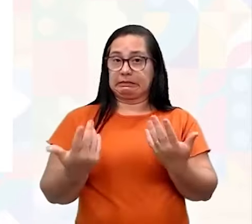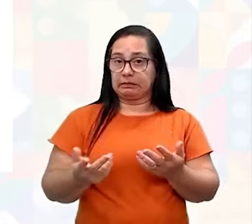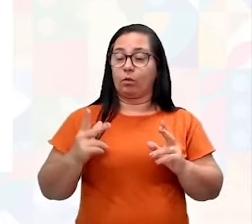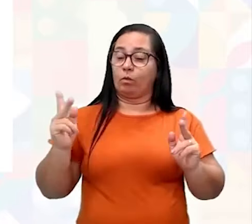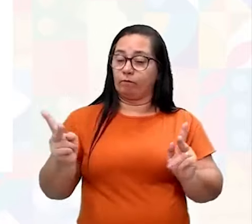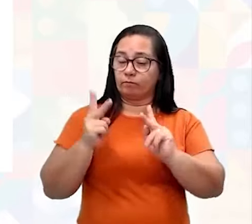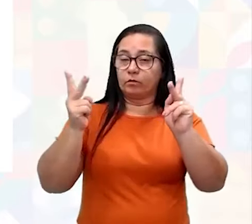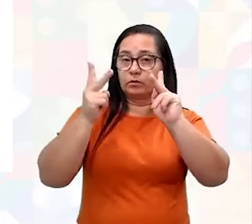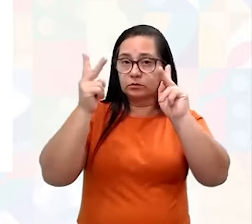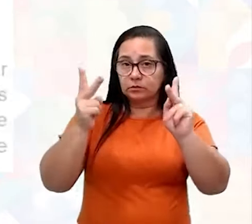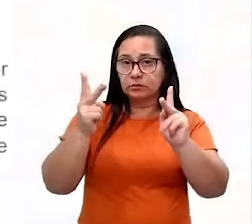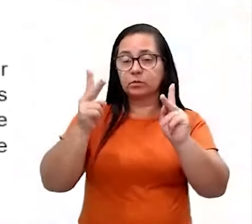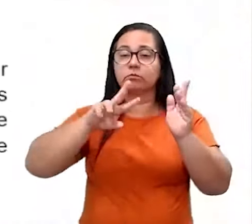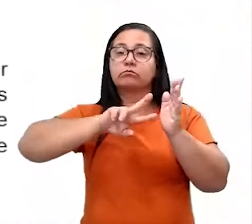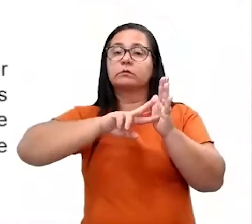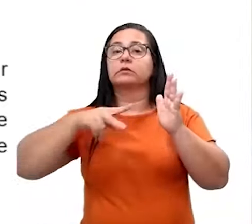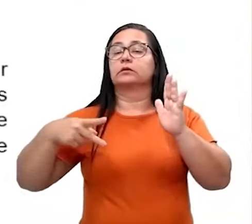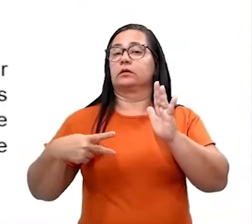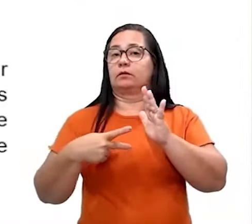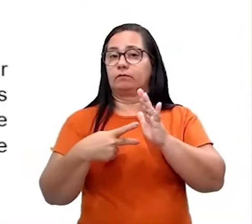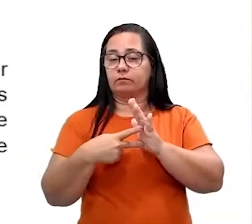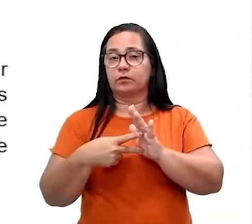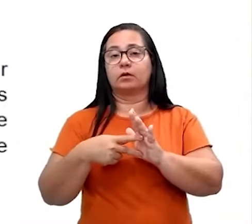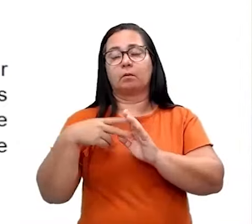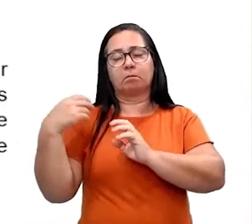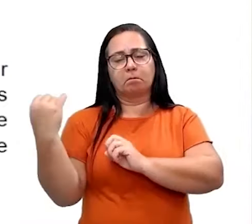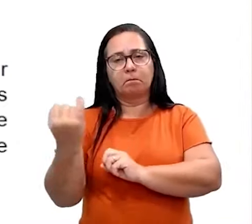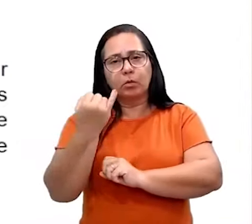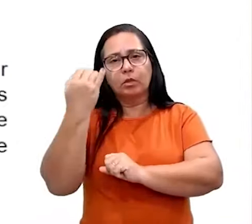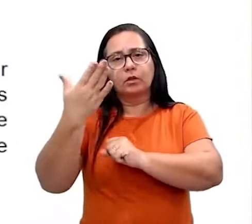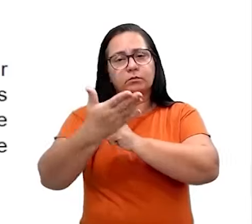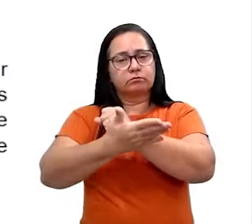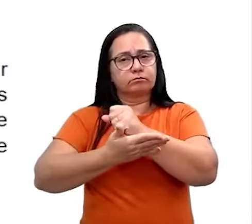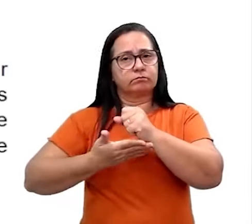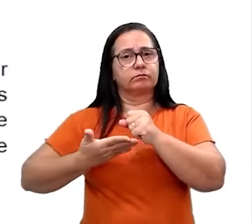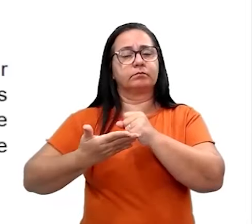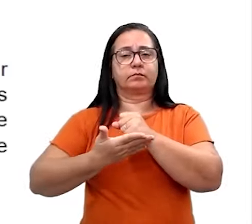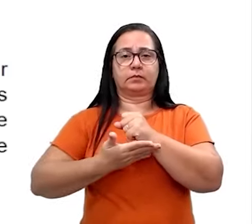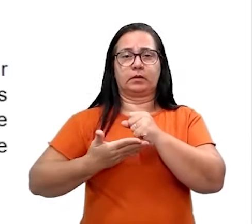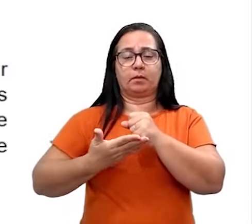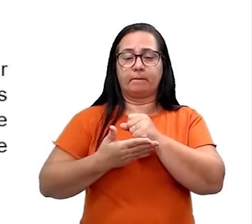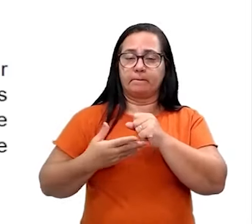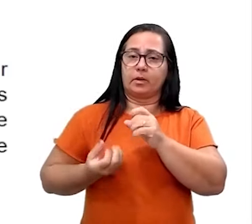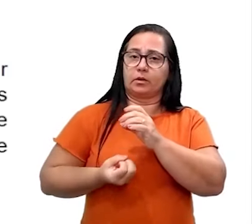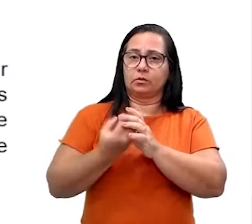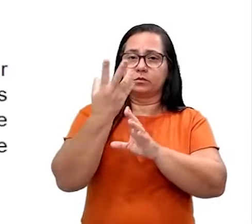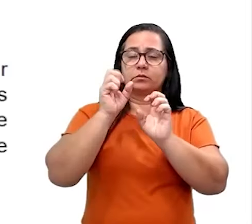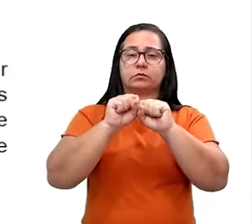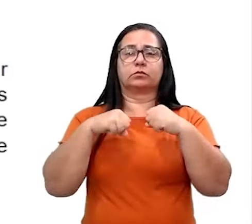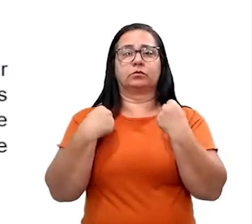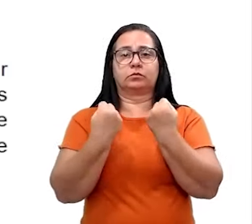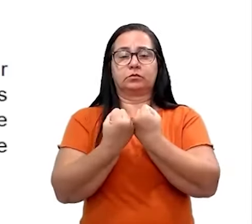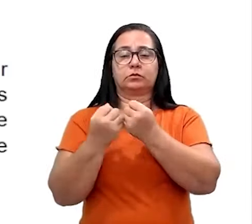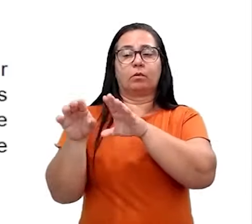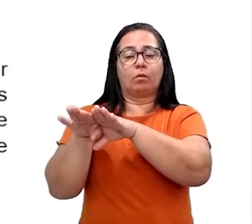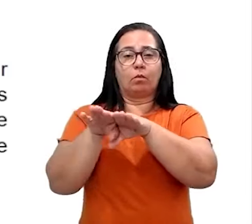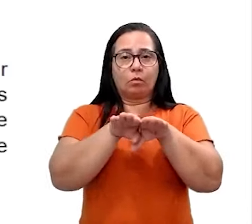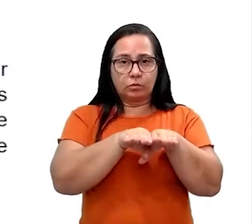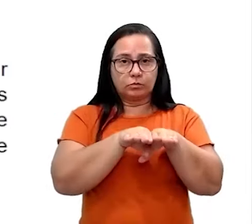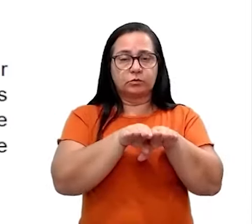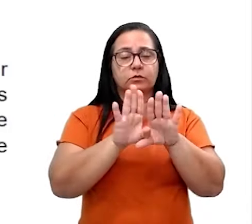valorização da diversidade é um princípio fundamental para a construção de uma sociedade mais justa.